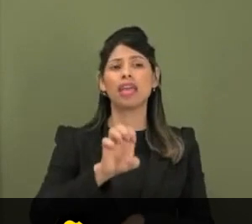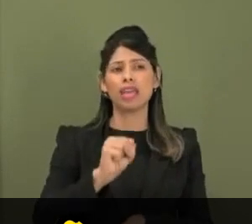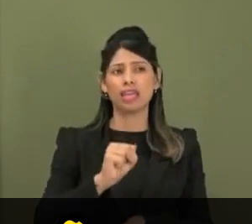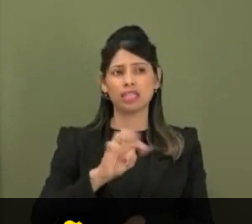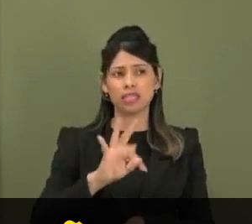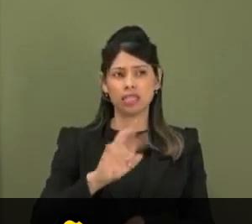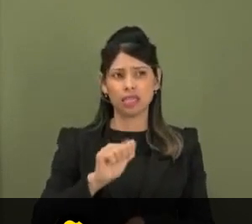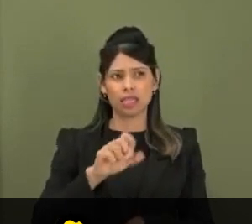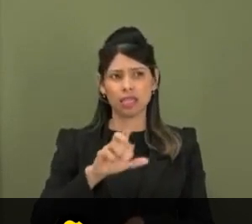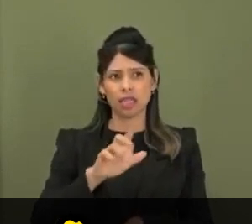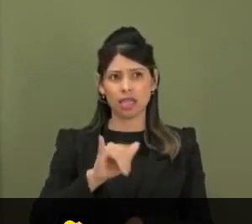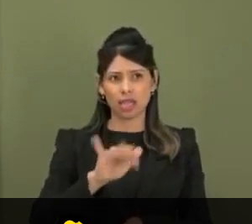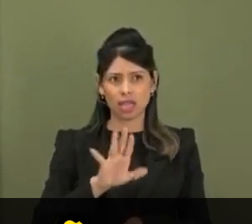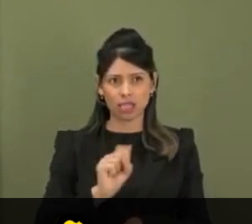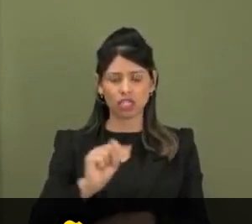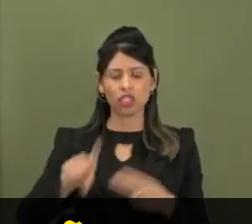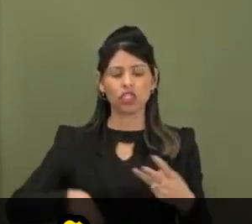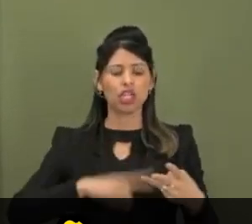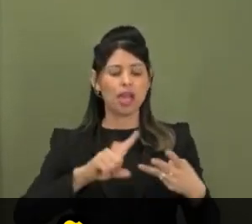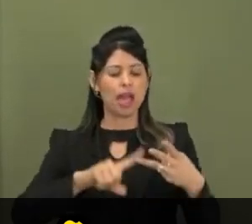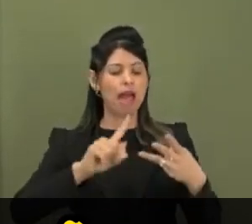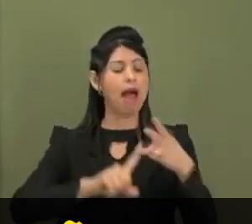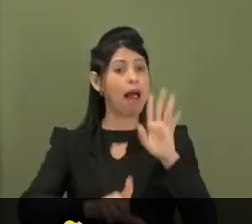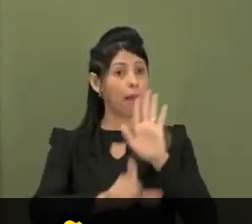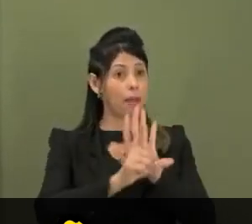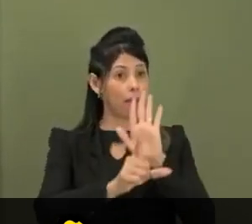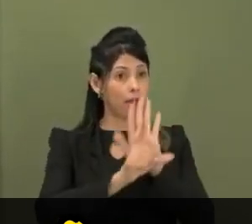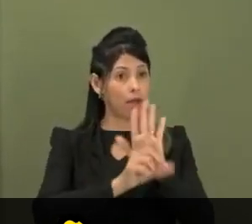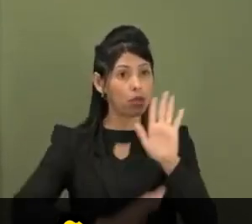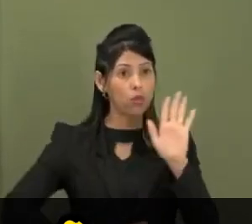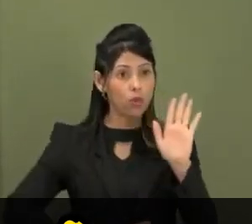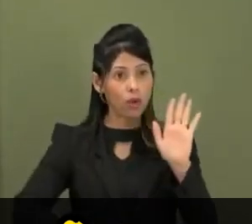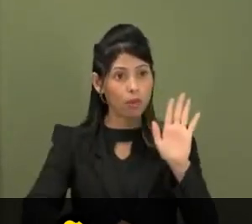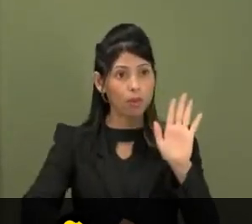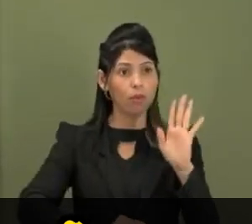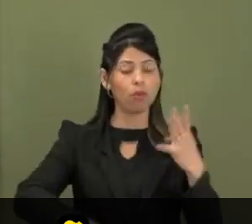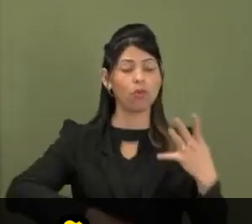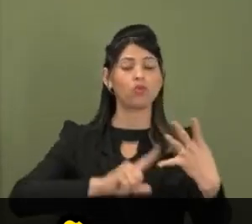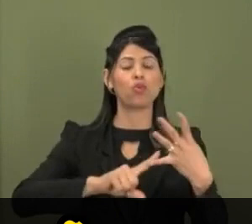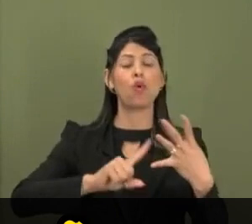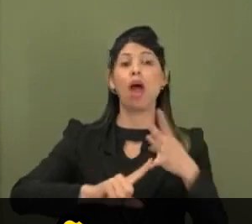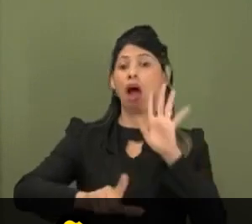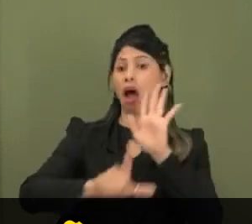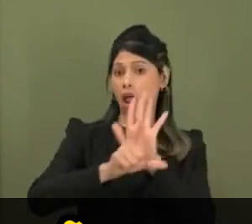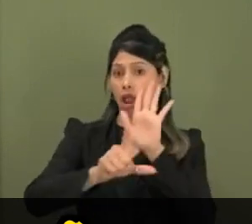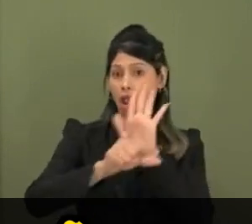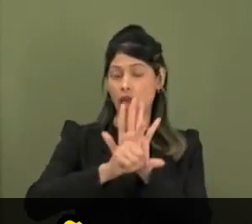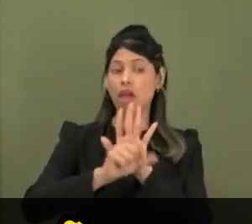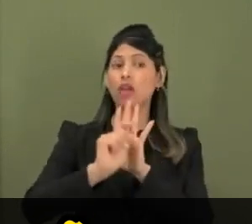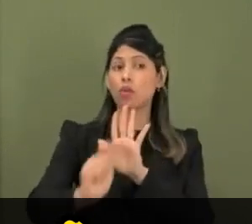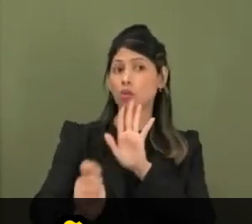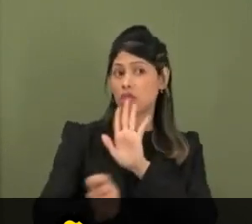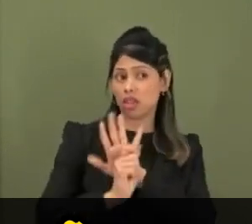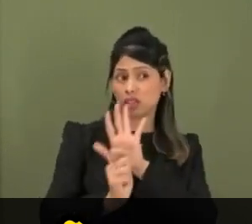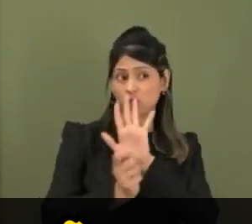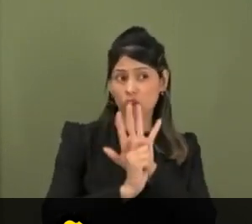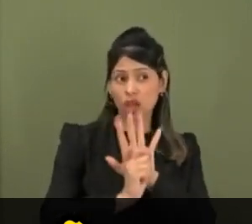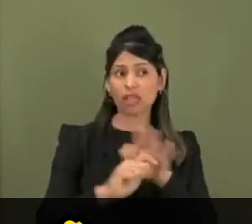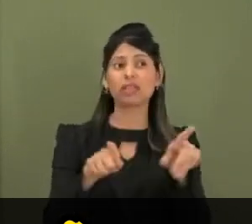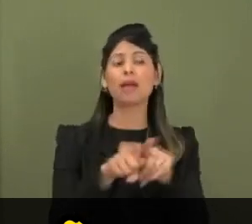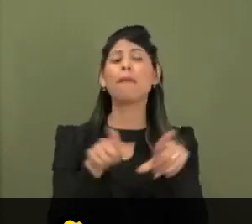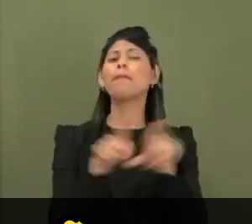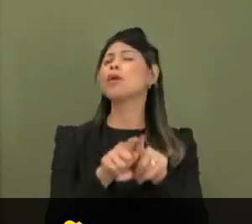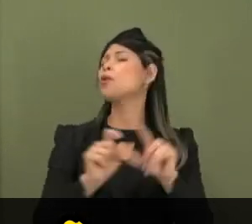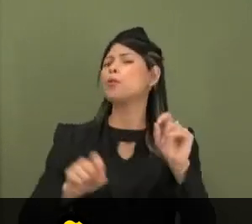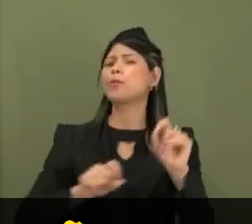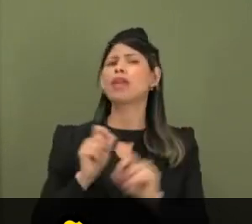aborto, das drogas, e agora também, nesse final de semana, tivemos essa notícia